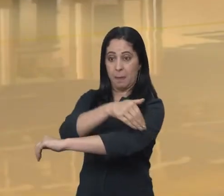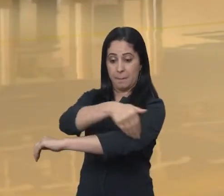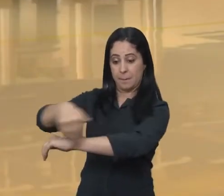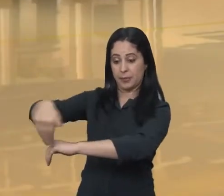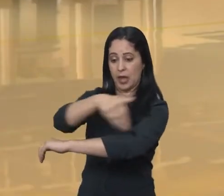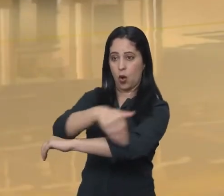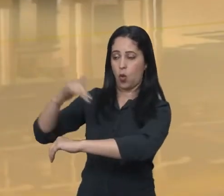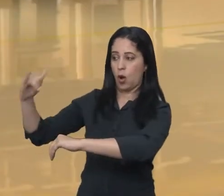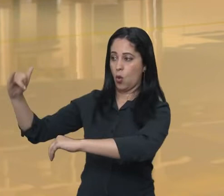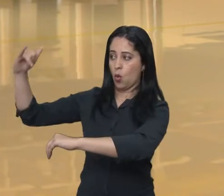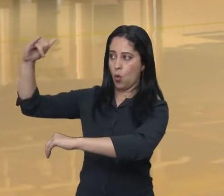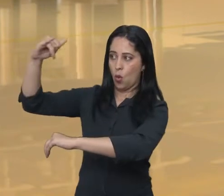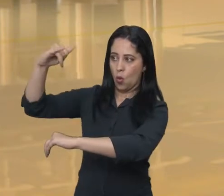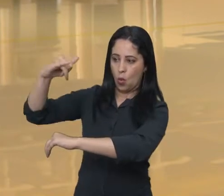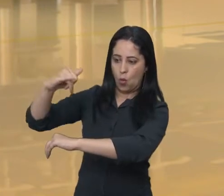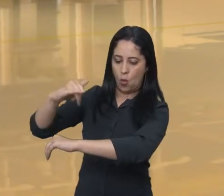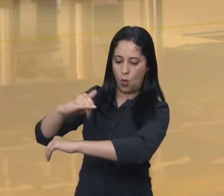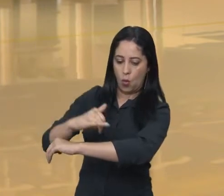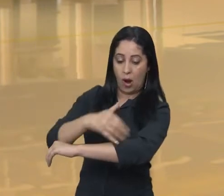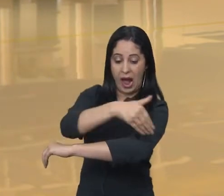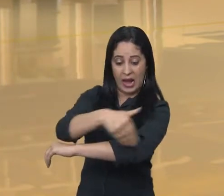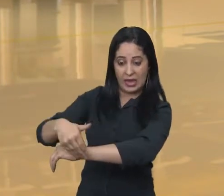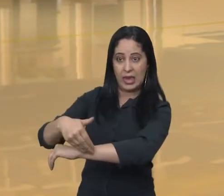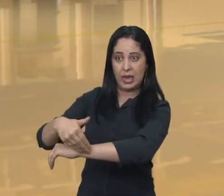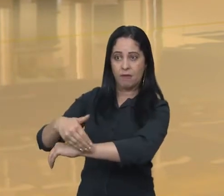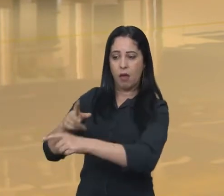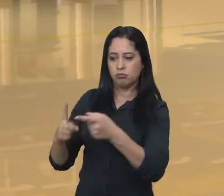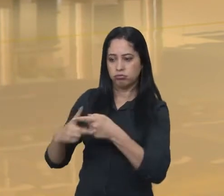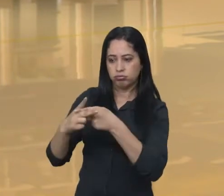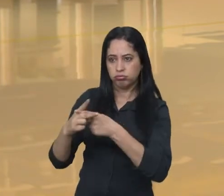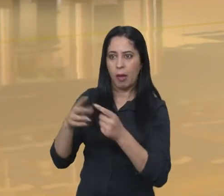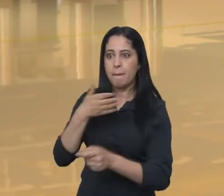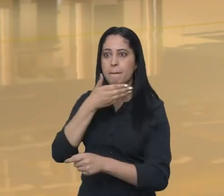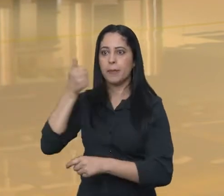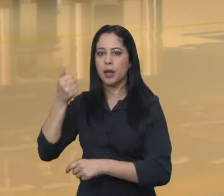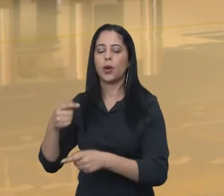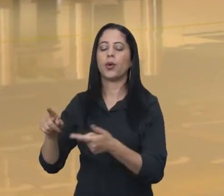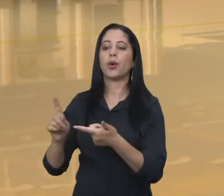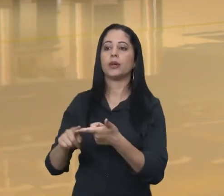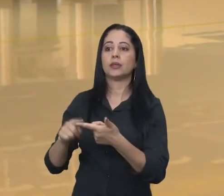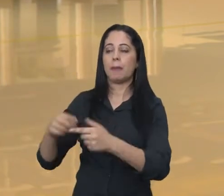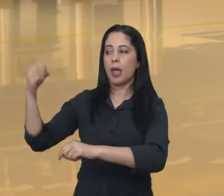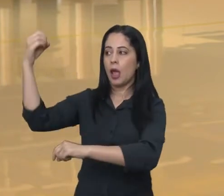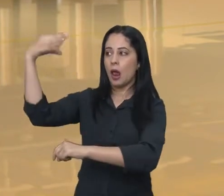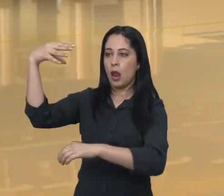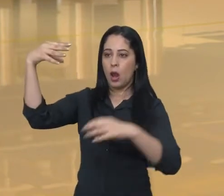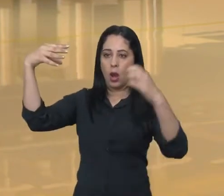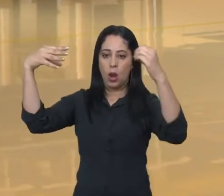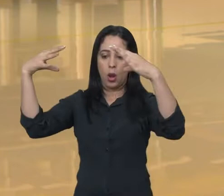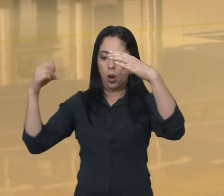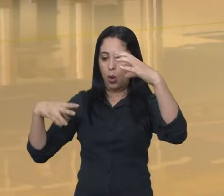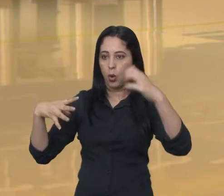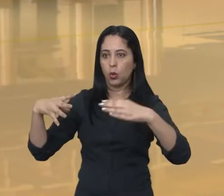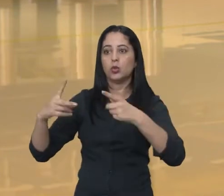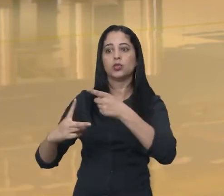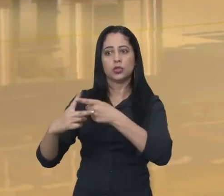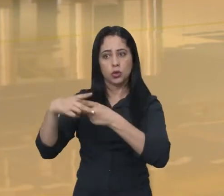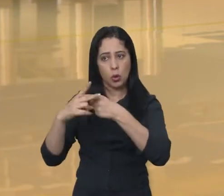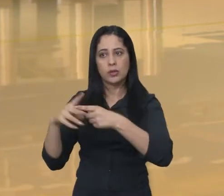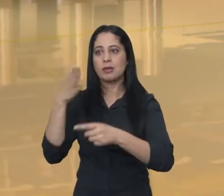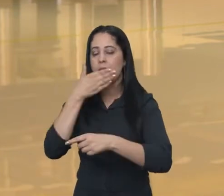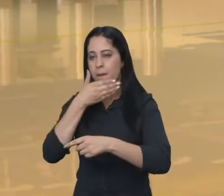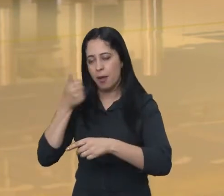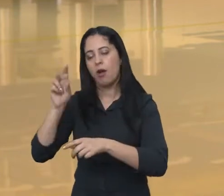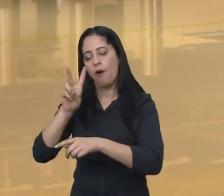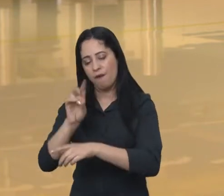pista de pouso, das taxiways, dos auxílios à navegação, da parte de iluminação, que é, em última instância, a coisa